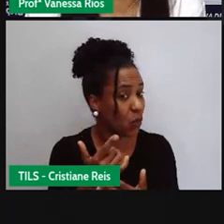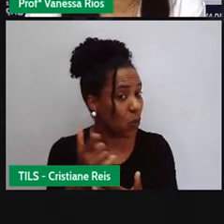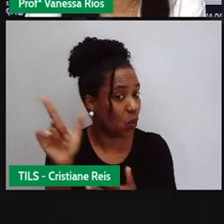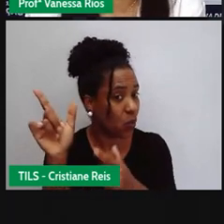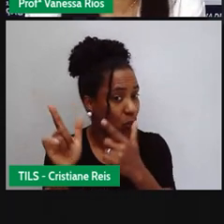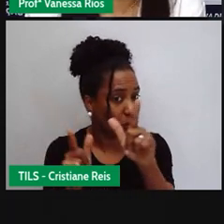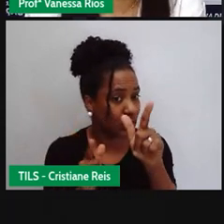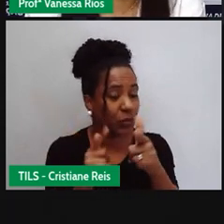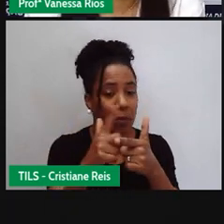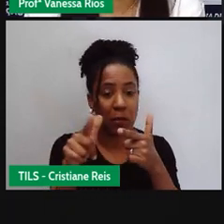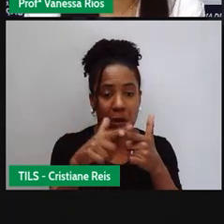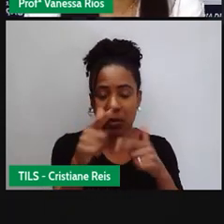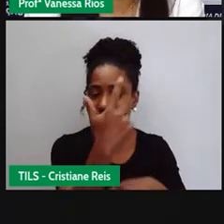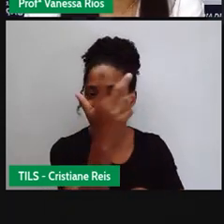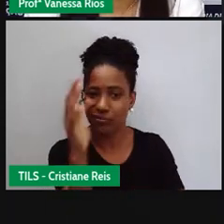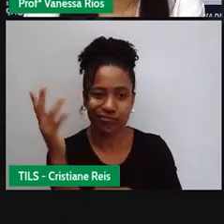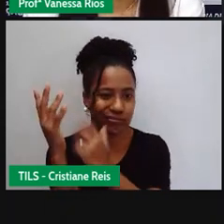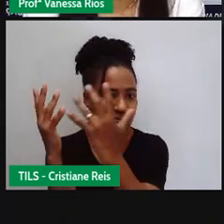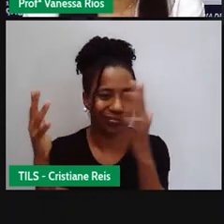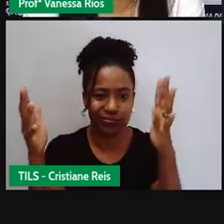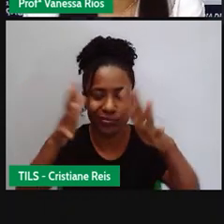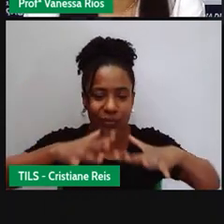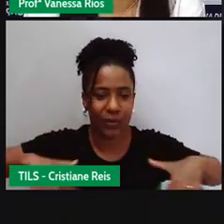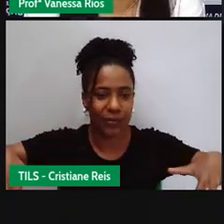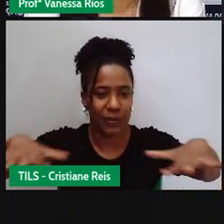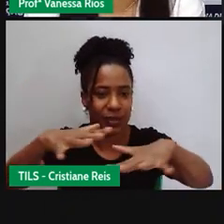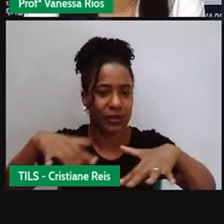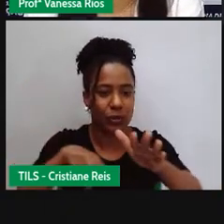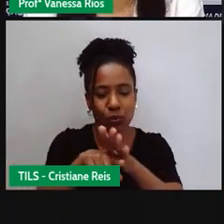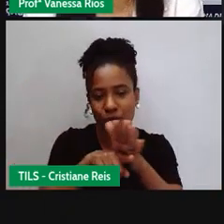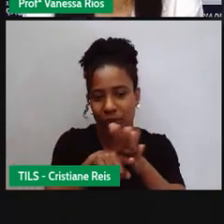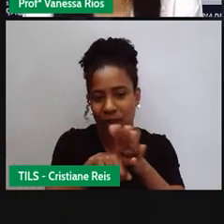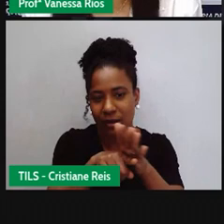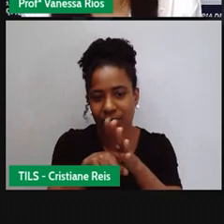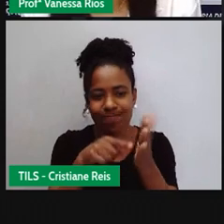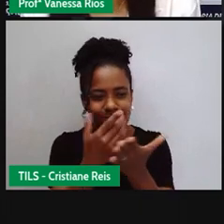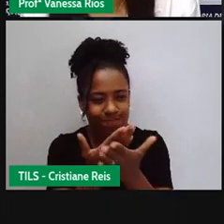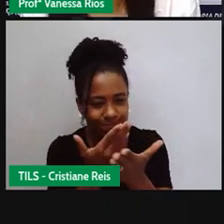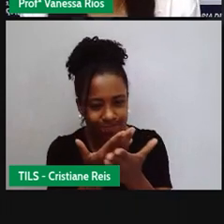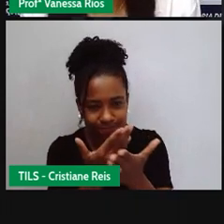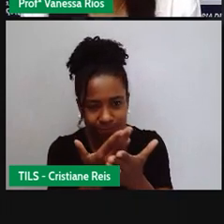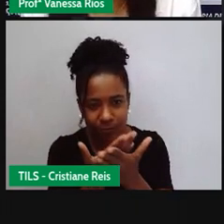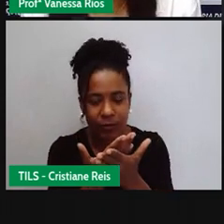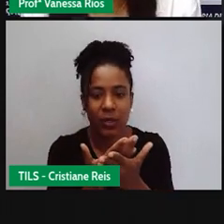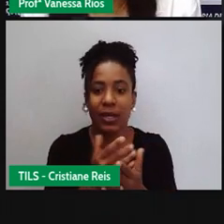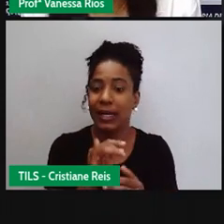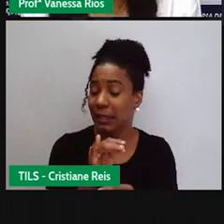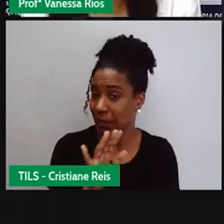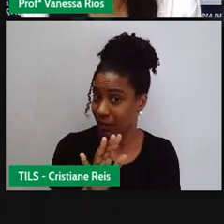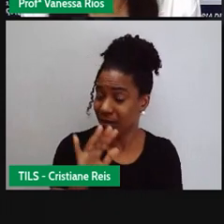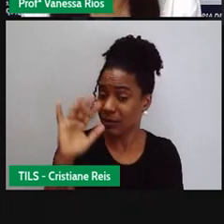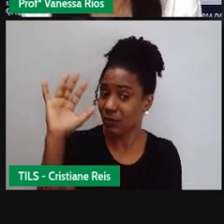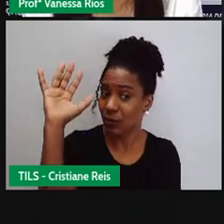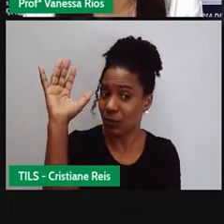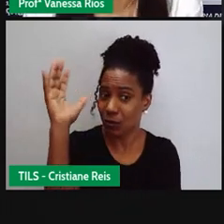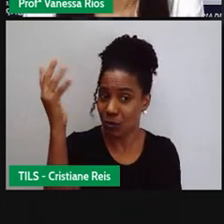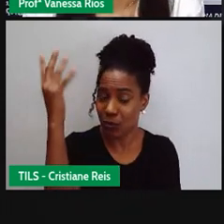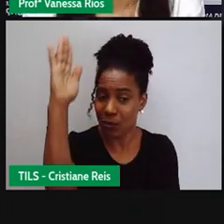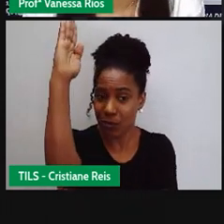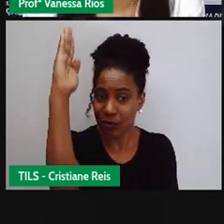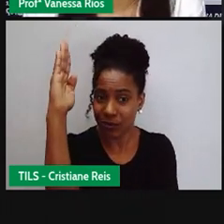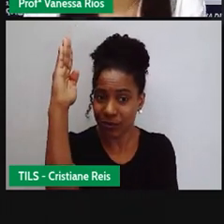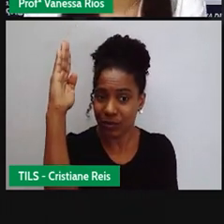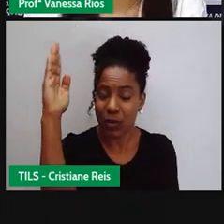precisam ser analisados, para, por exemplo, o local onde são implantadas as torres, para a energia eólica, ou que são